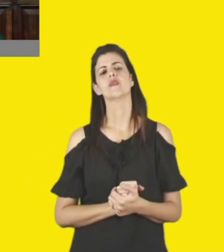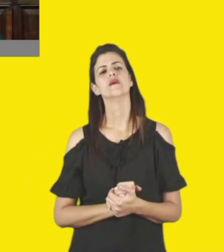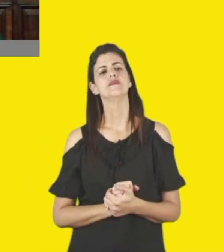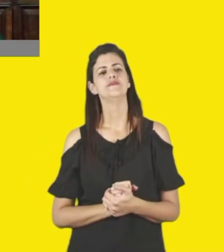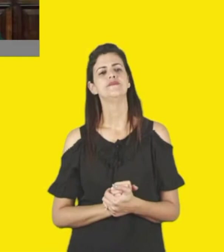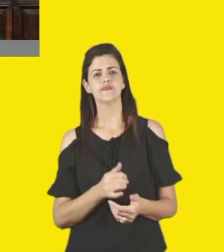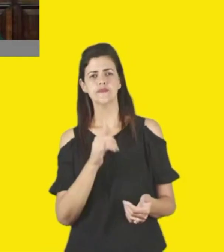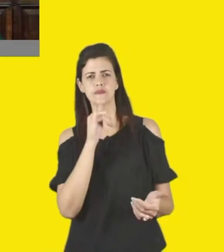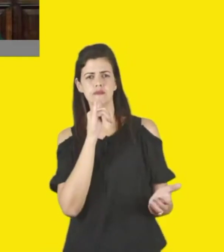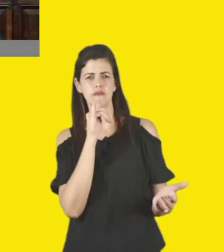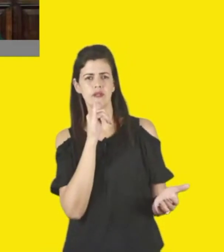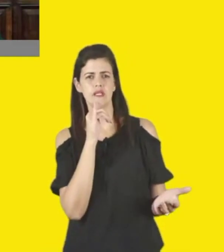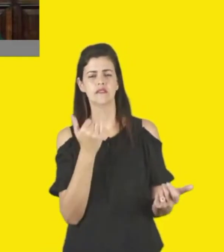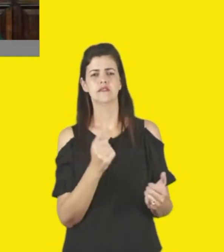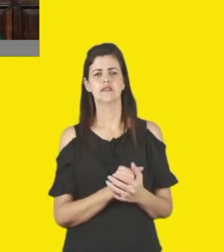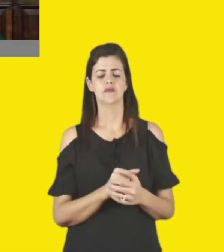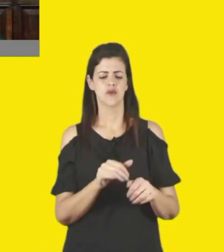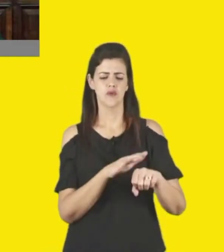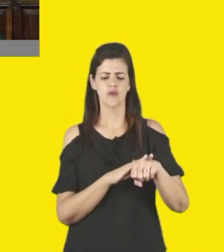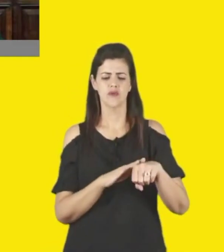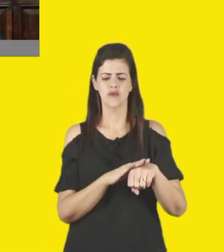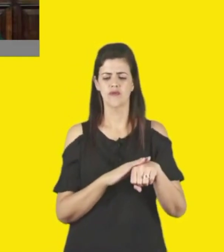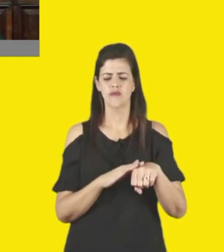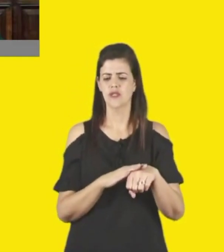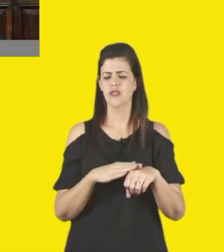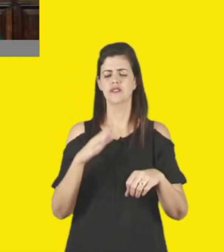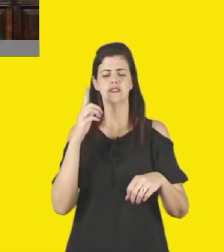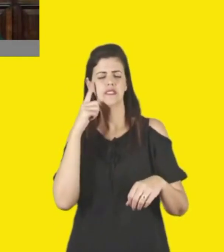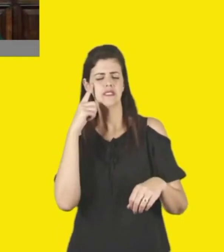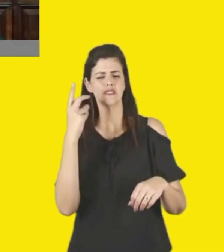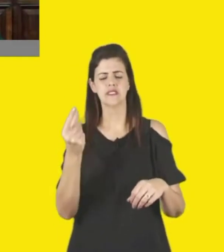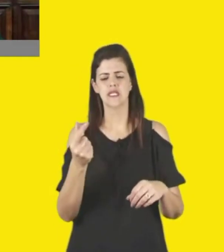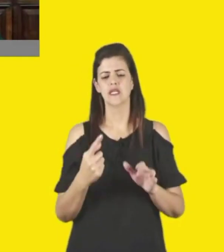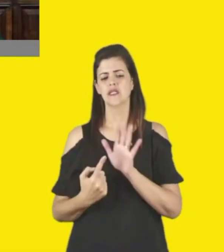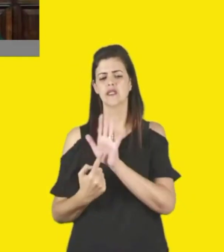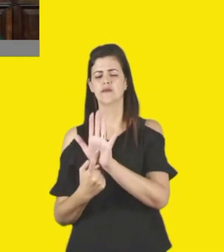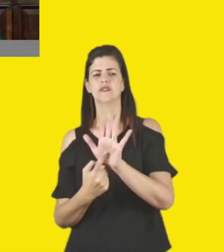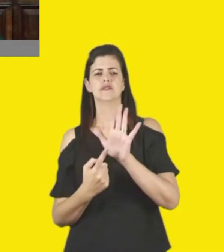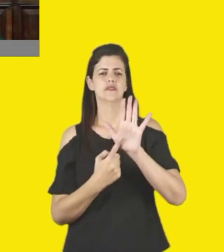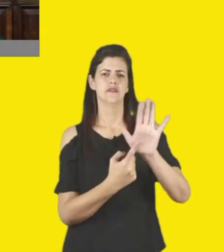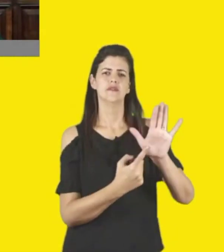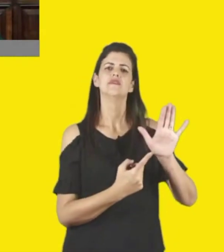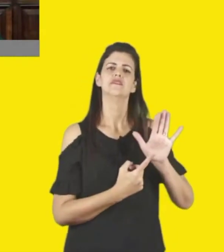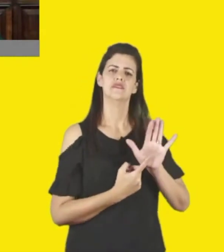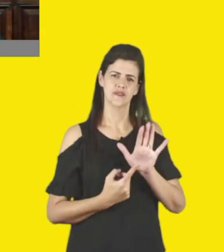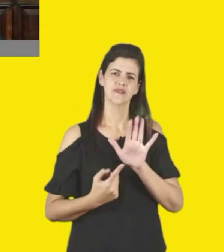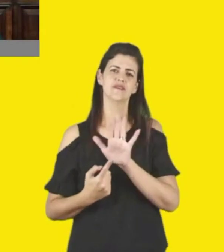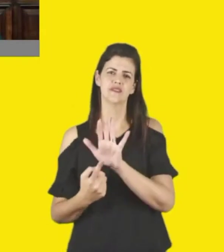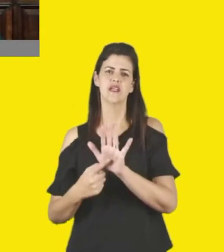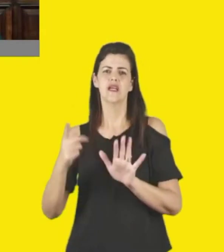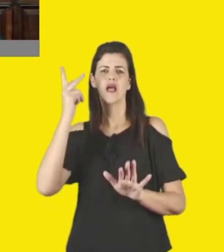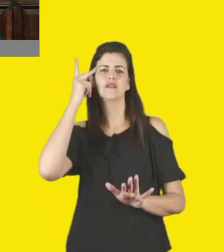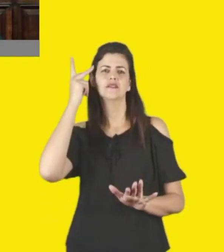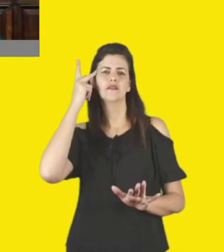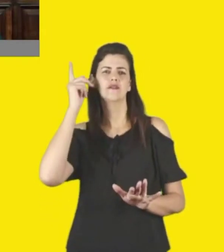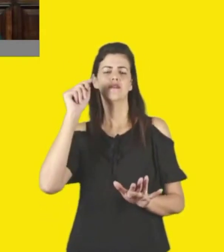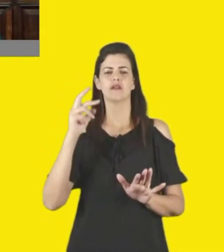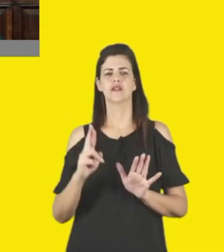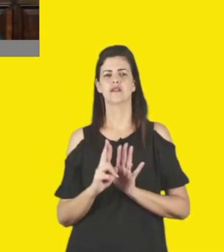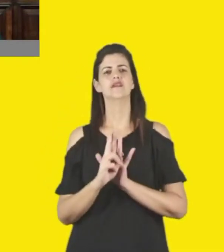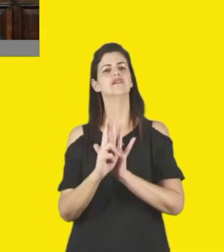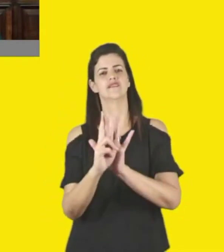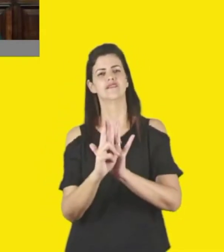meia fração do que a gente entrega hoje no estado de São Paulo e nem na posição que a gente está hoje, se não fossem os parceiros. Eu já tive